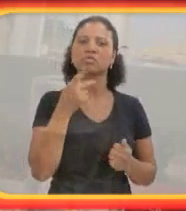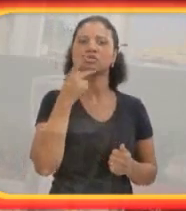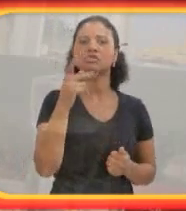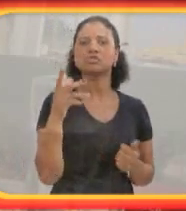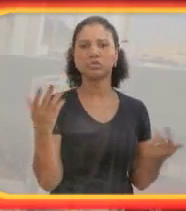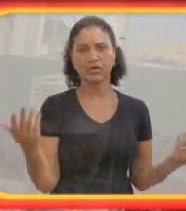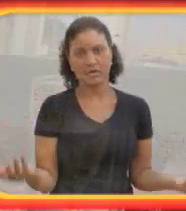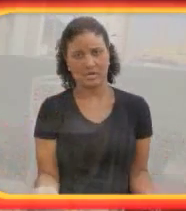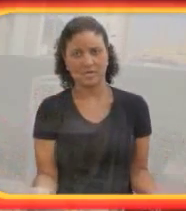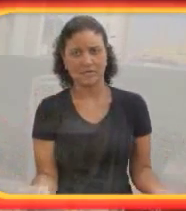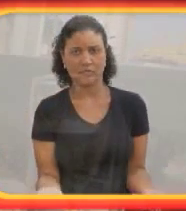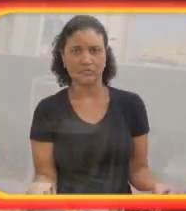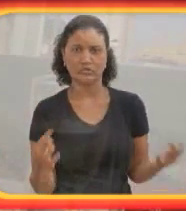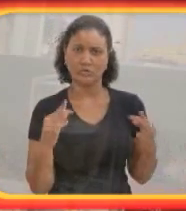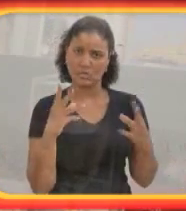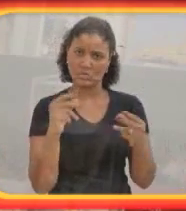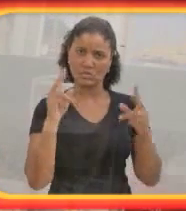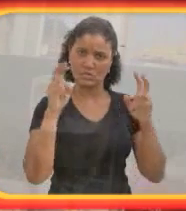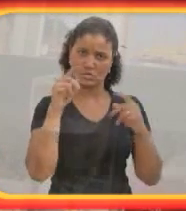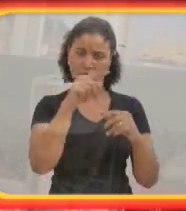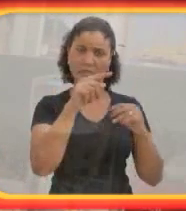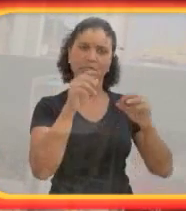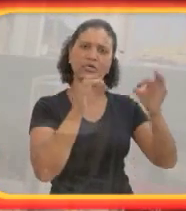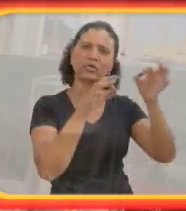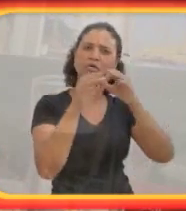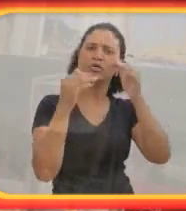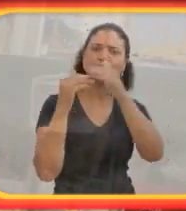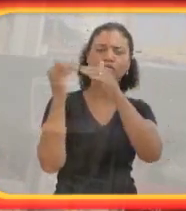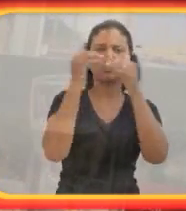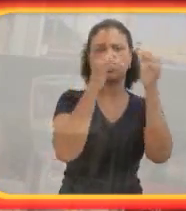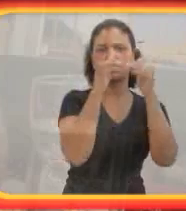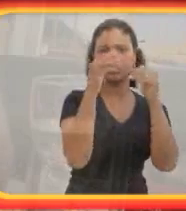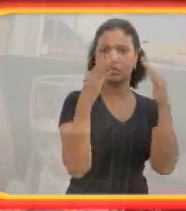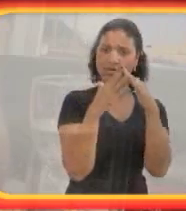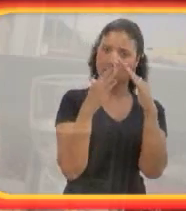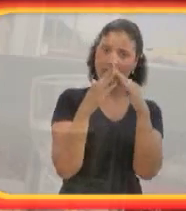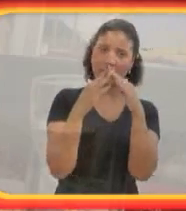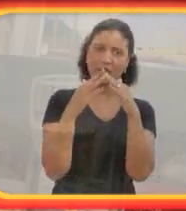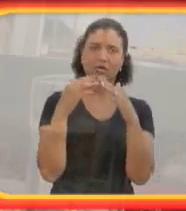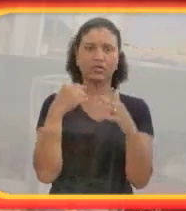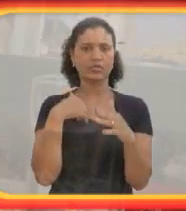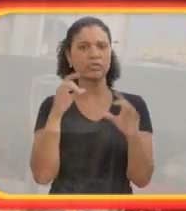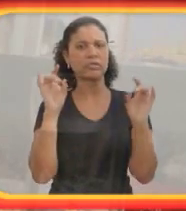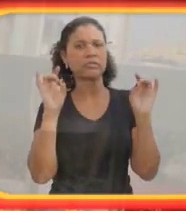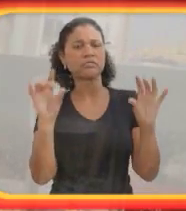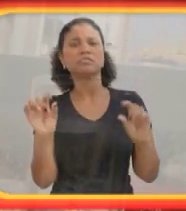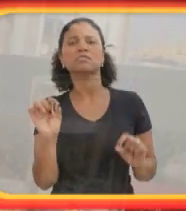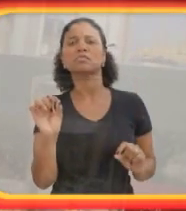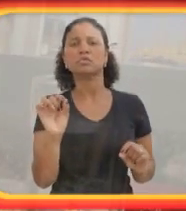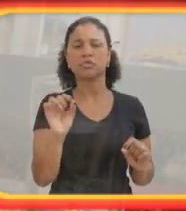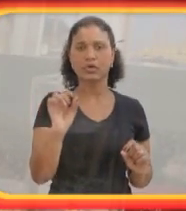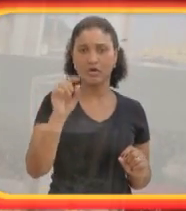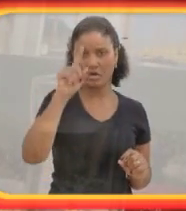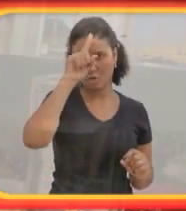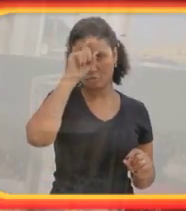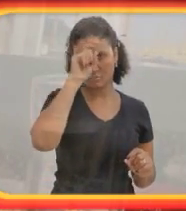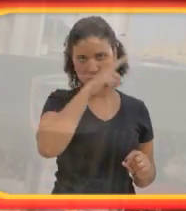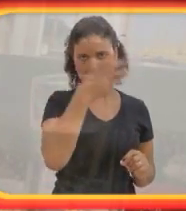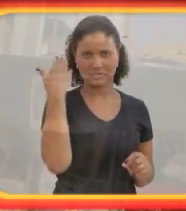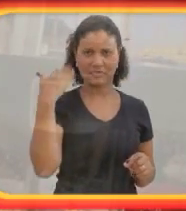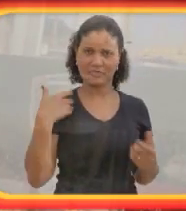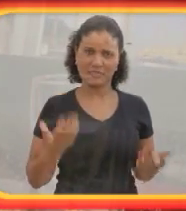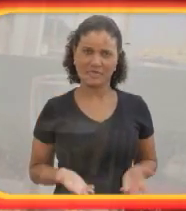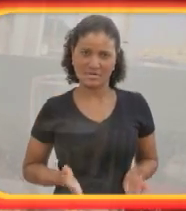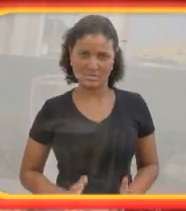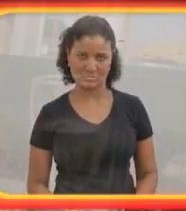posso te dizer ainda hoje tudo sobre as estruturas das tubulações das casas que eu ia, inclusive do hospital onde nasci. Mas eu não me lembro,